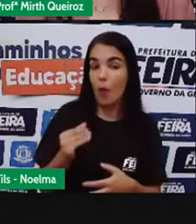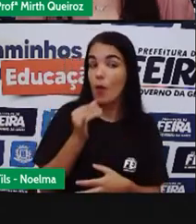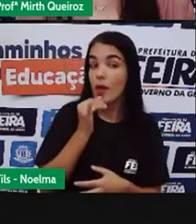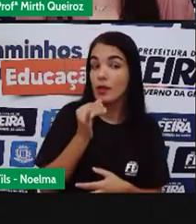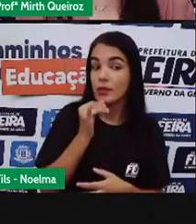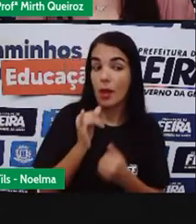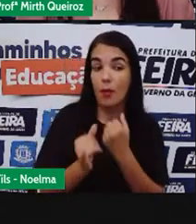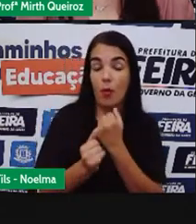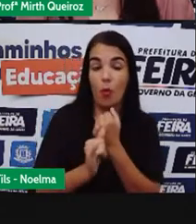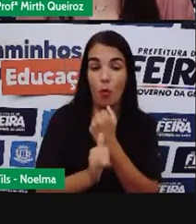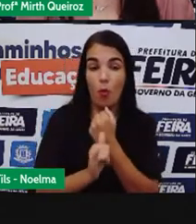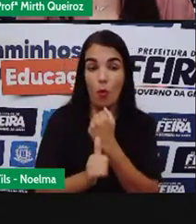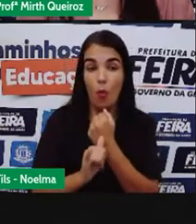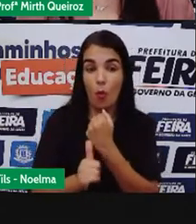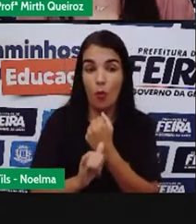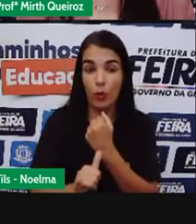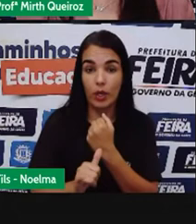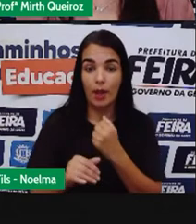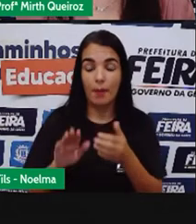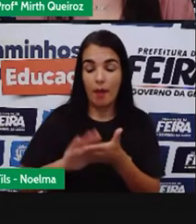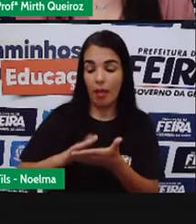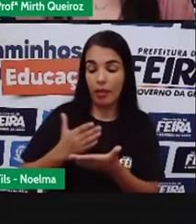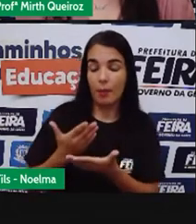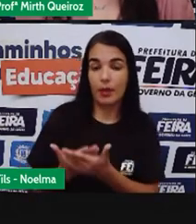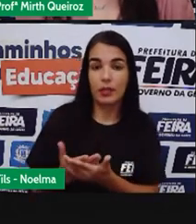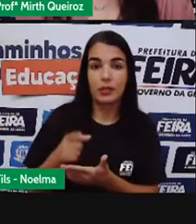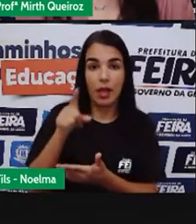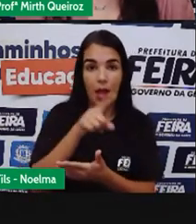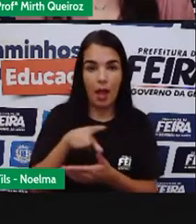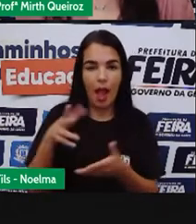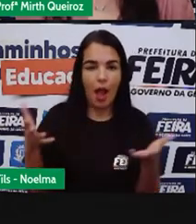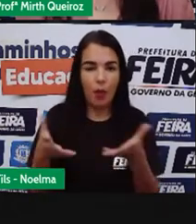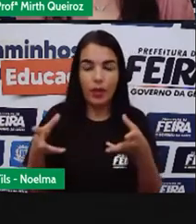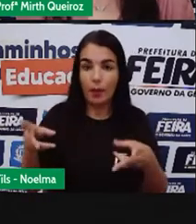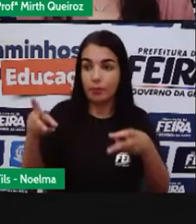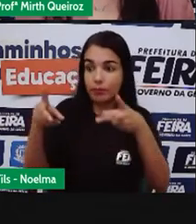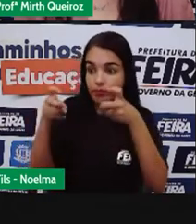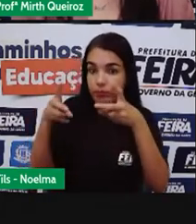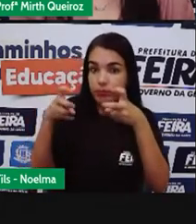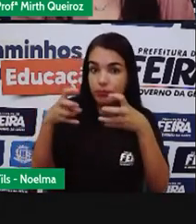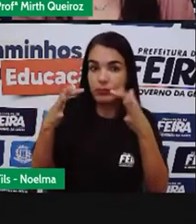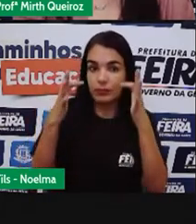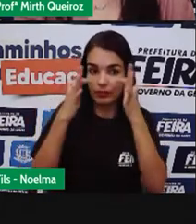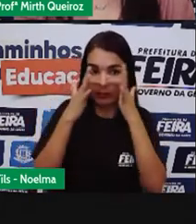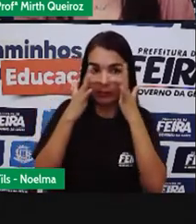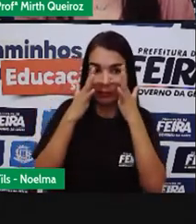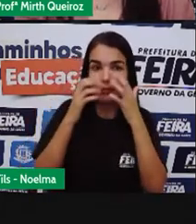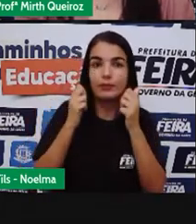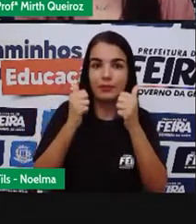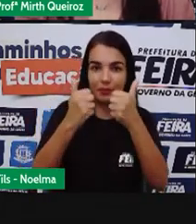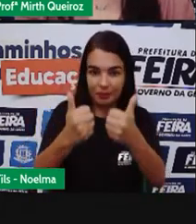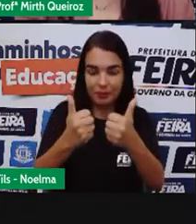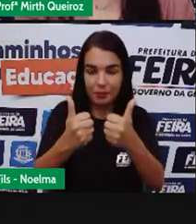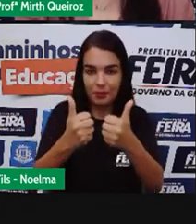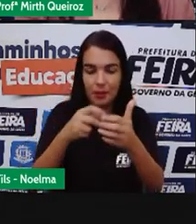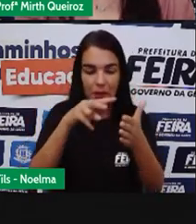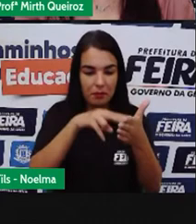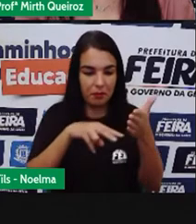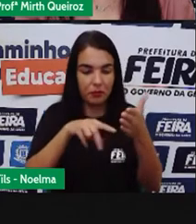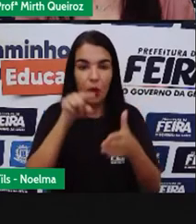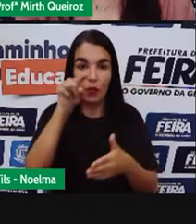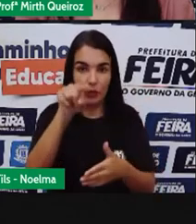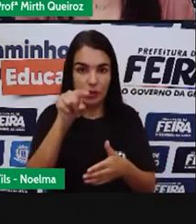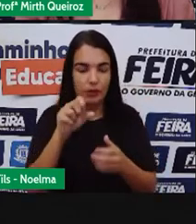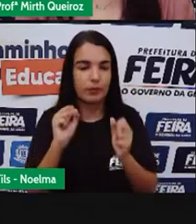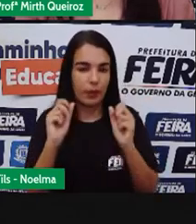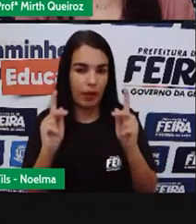crônica para que a gente possa fazer a interpretação. Então prestem bastante atenção nessa crônica que eu vou ler para